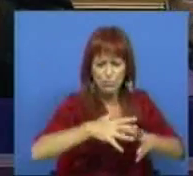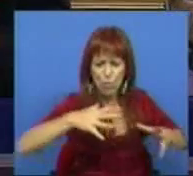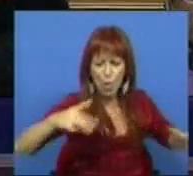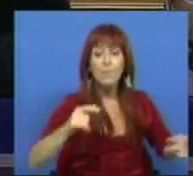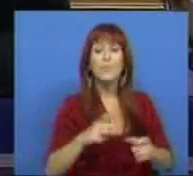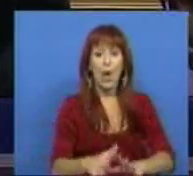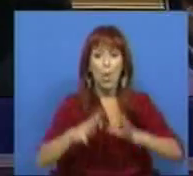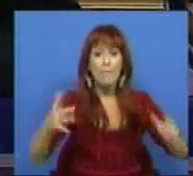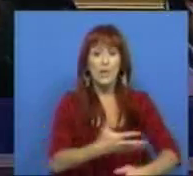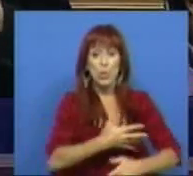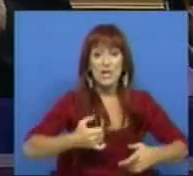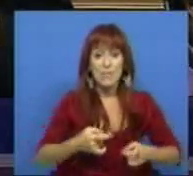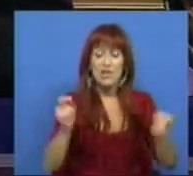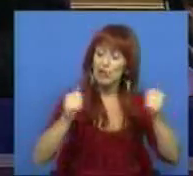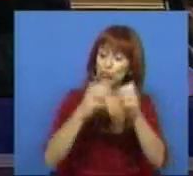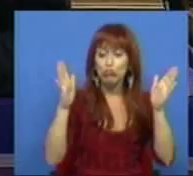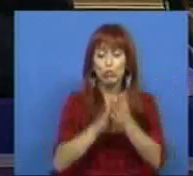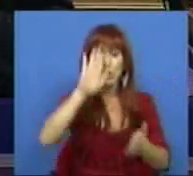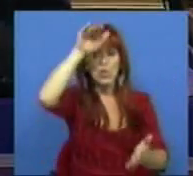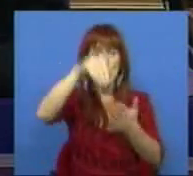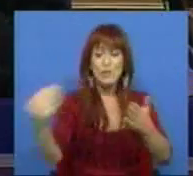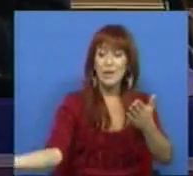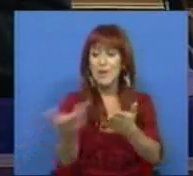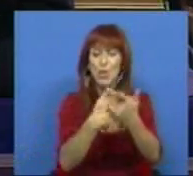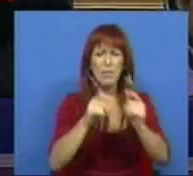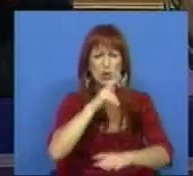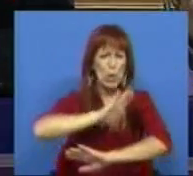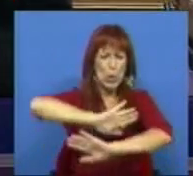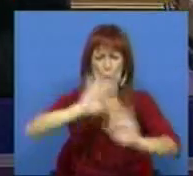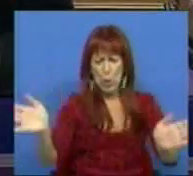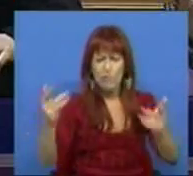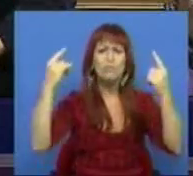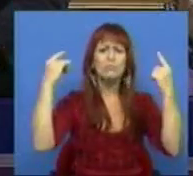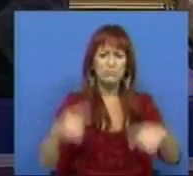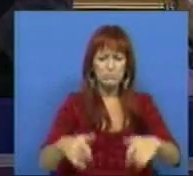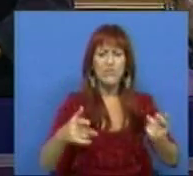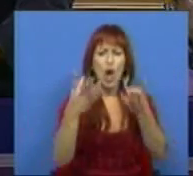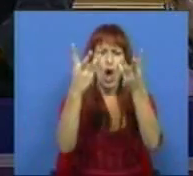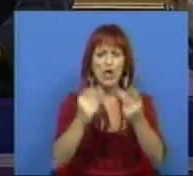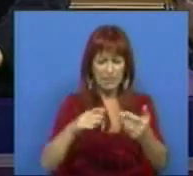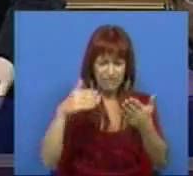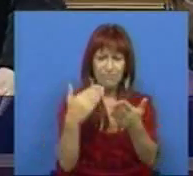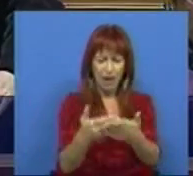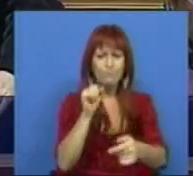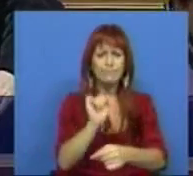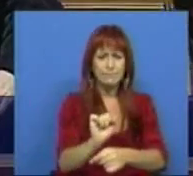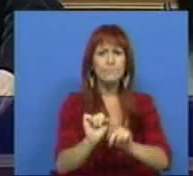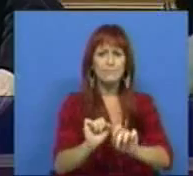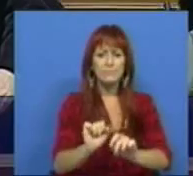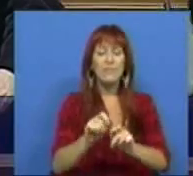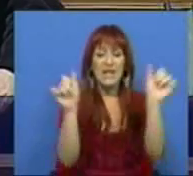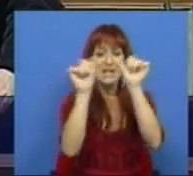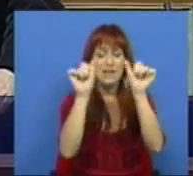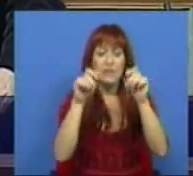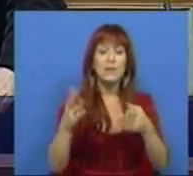portanto, para o aumento de desemprego e para todas as consequências económicas desastrosas que este orçamento terá no